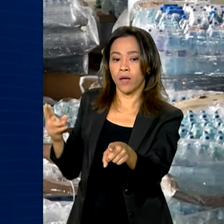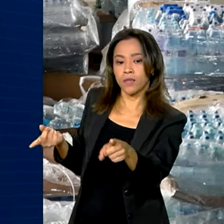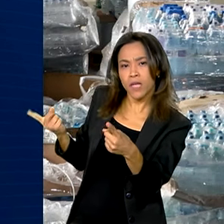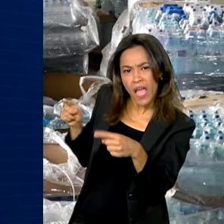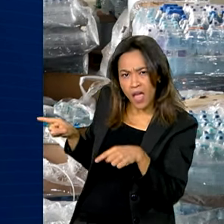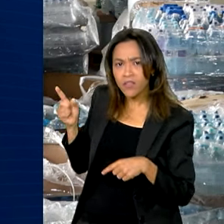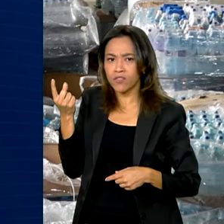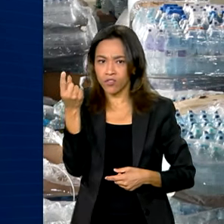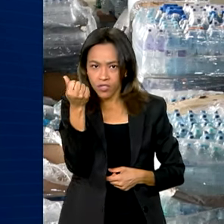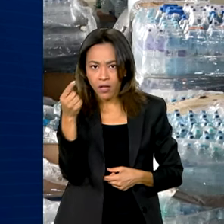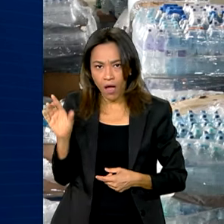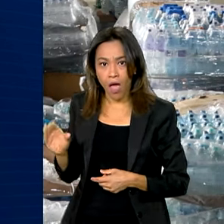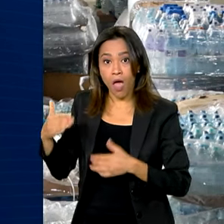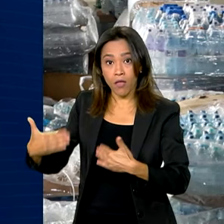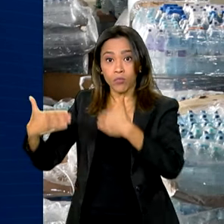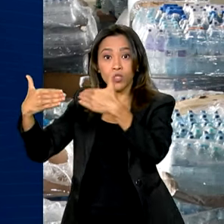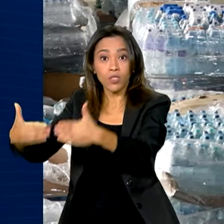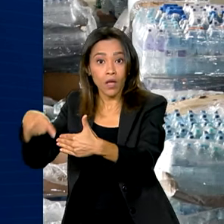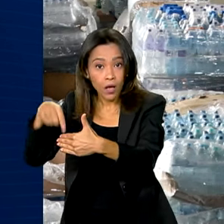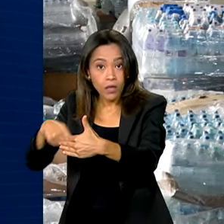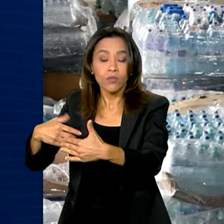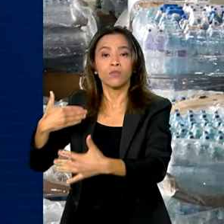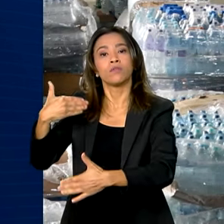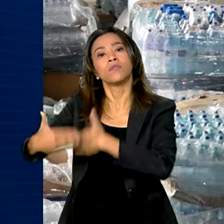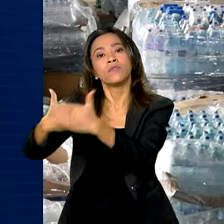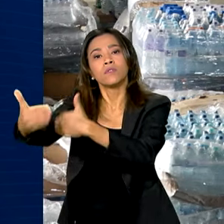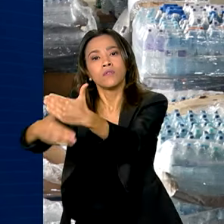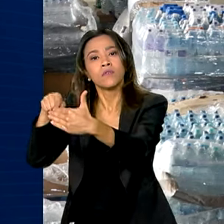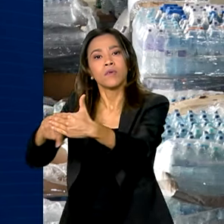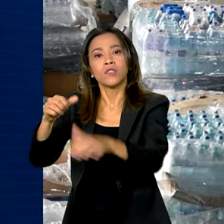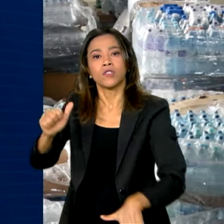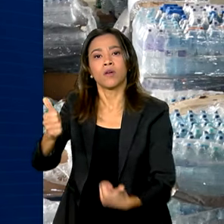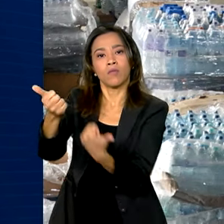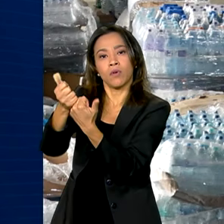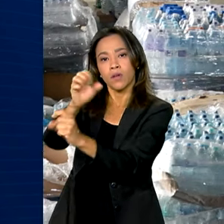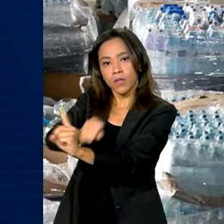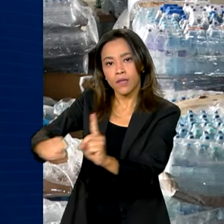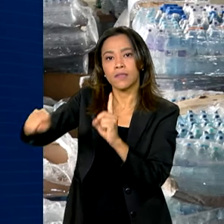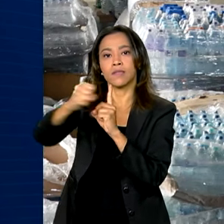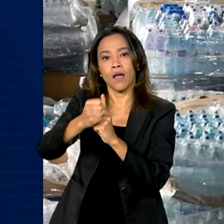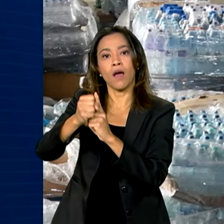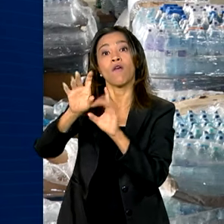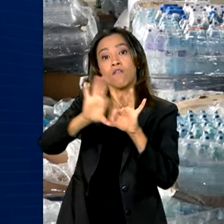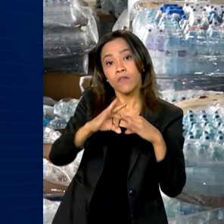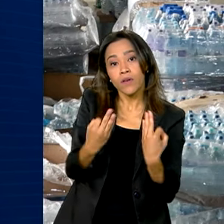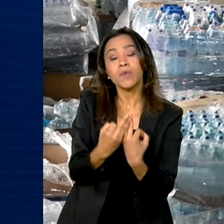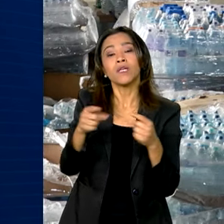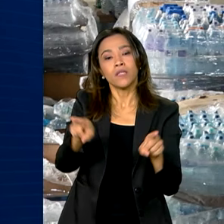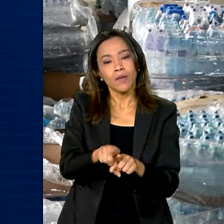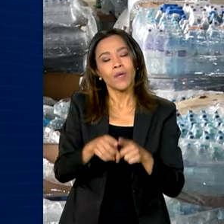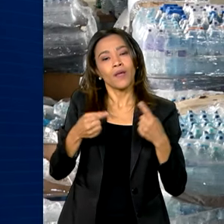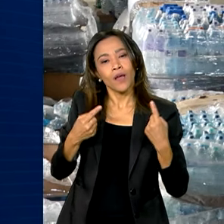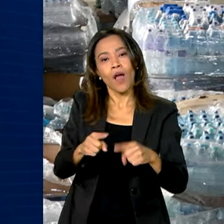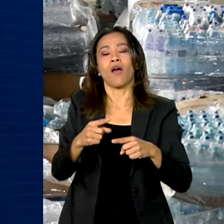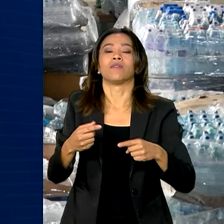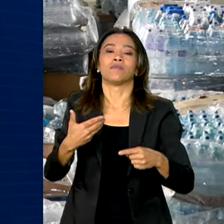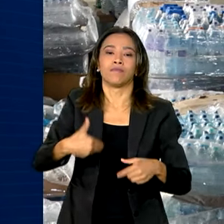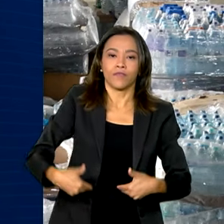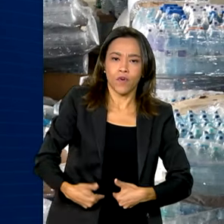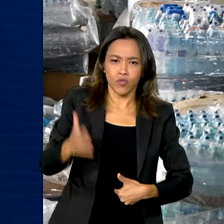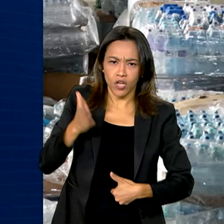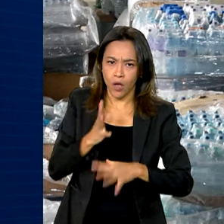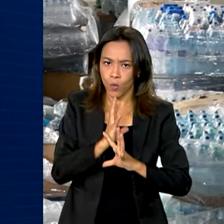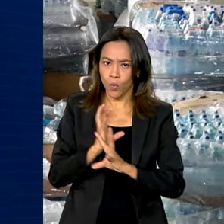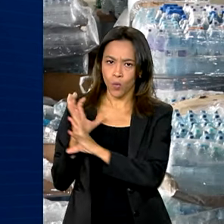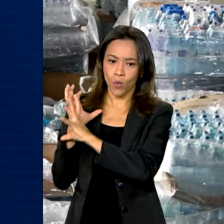dinheiro do Ministério do Desenvolvimento e Assistência Social, Família e Combate à Fome, que já